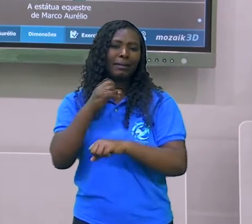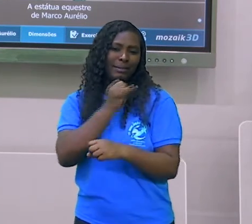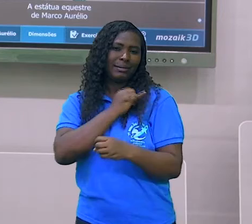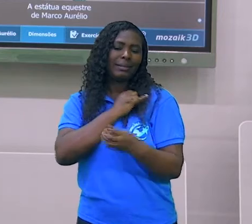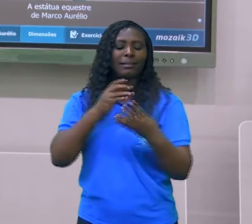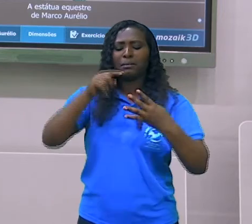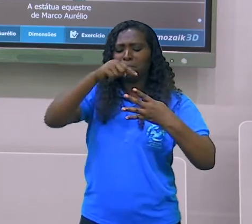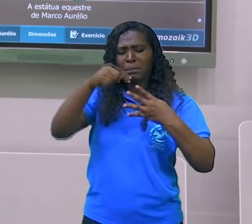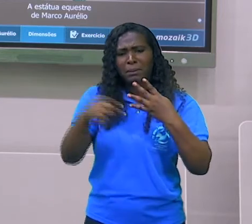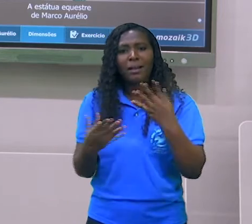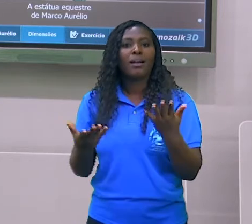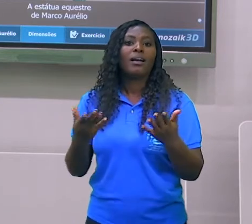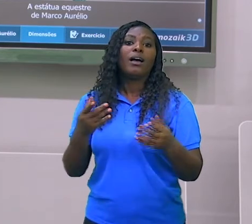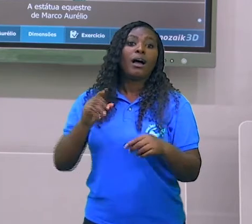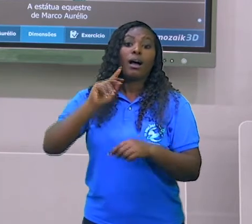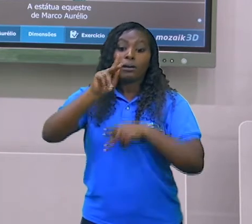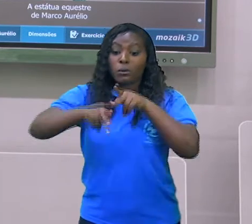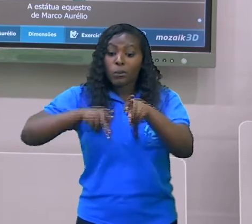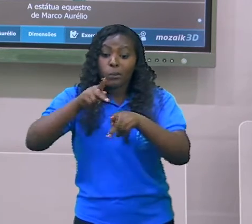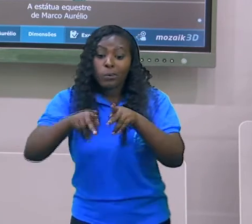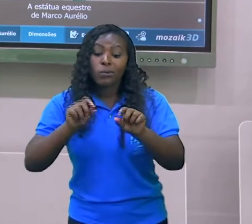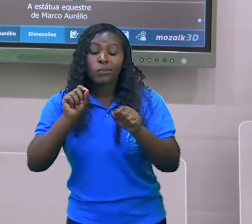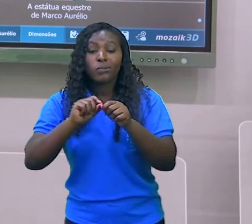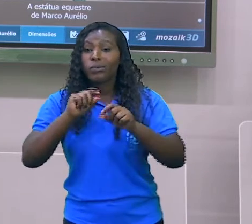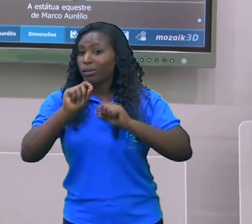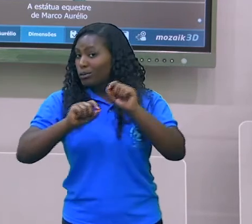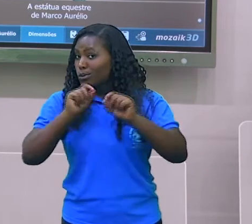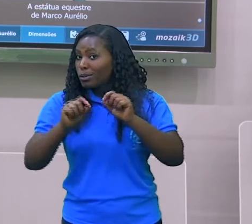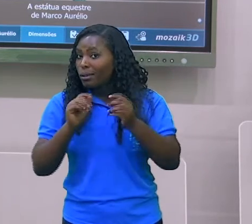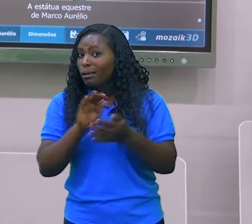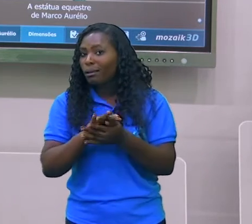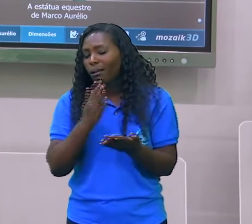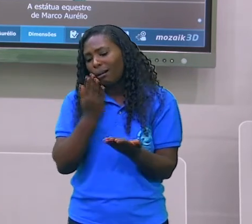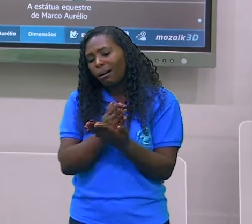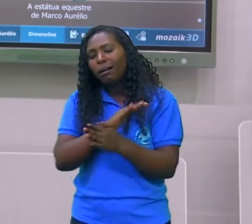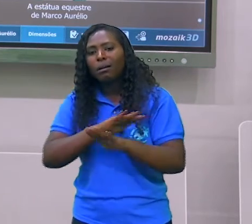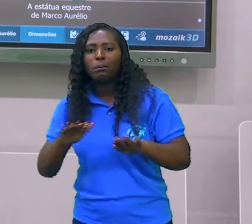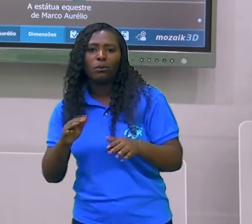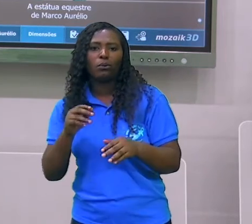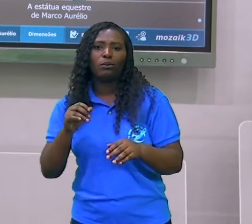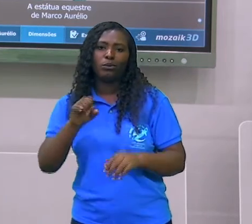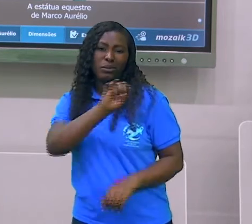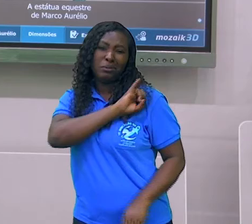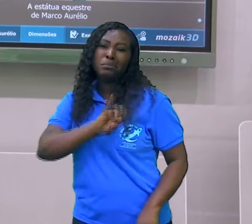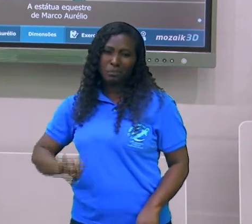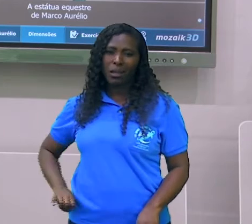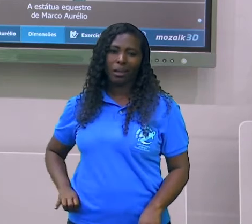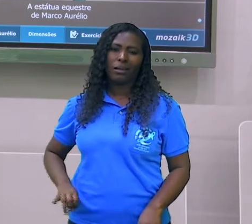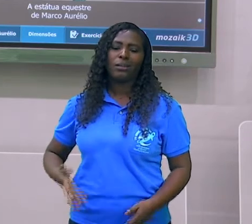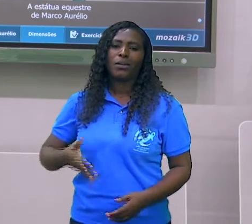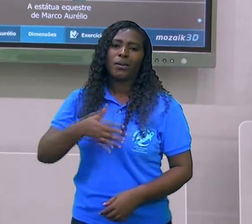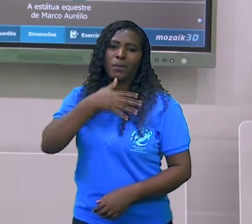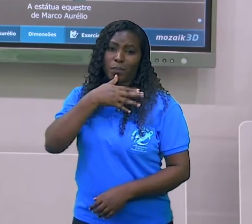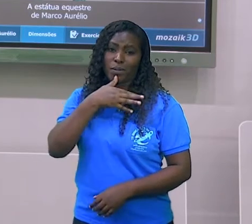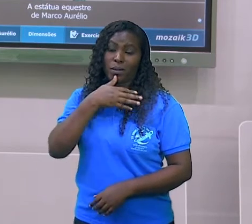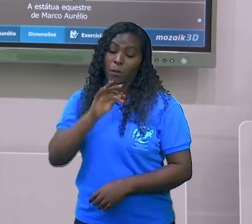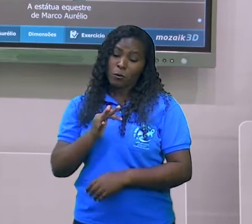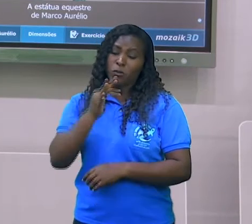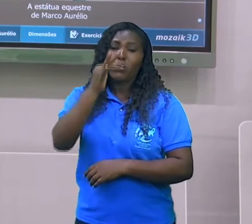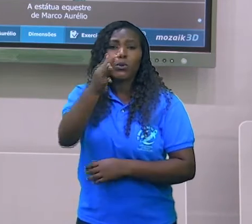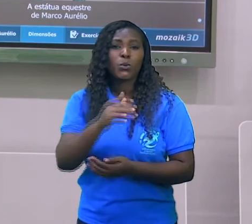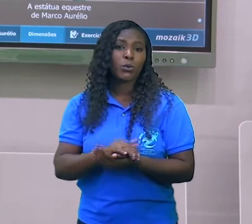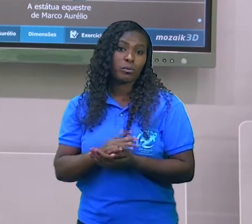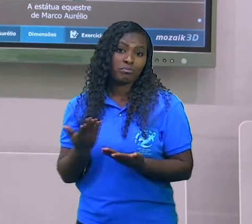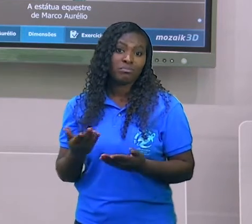Macedônico. O helenismo caracterizou-se por apresentar uma arte mais realista, exprimindo